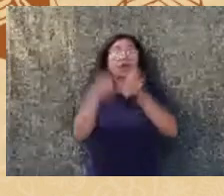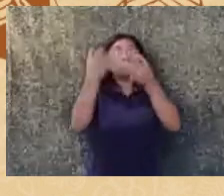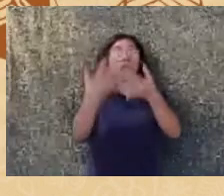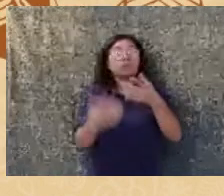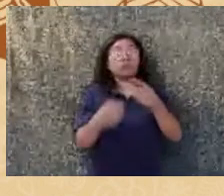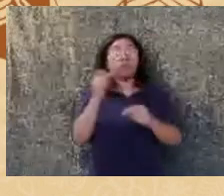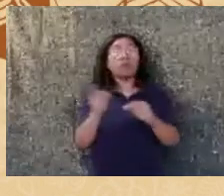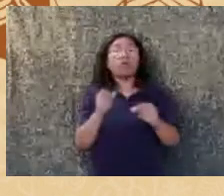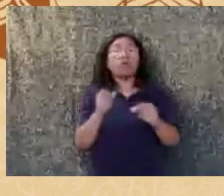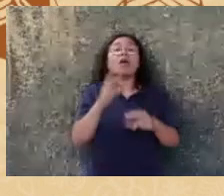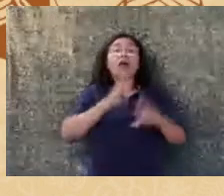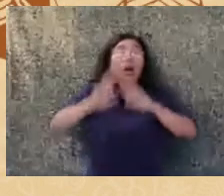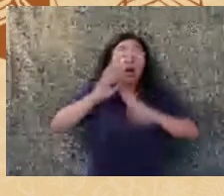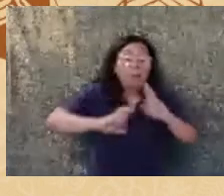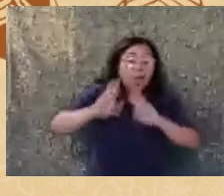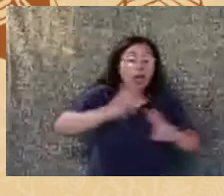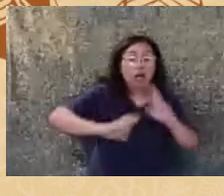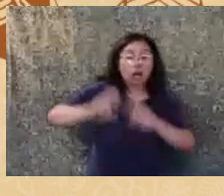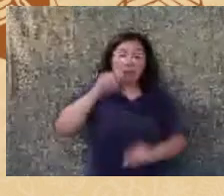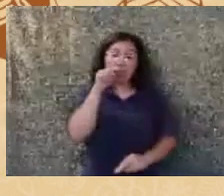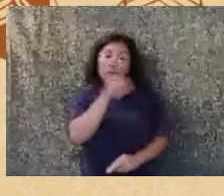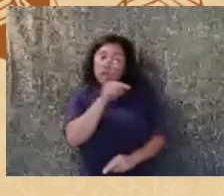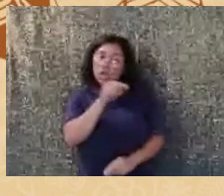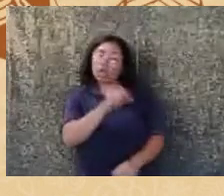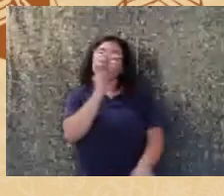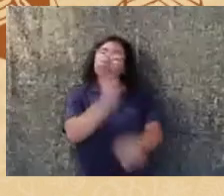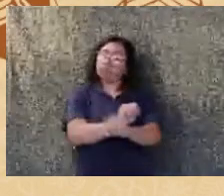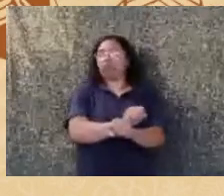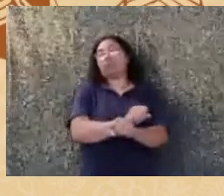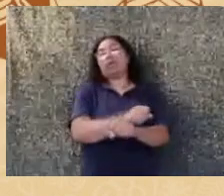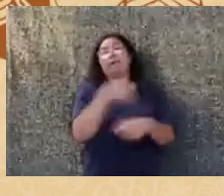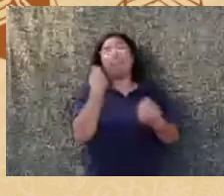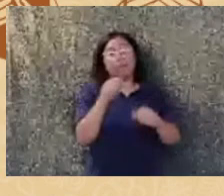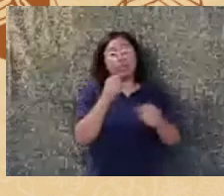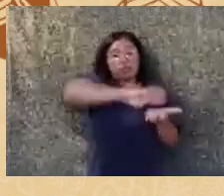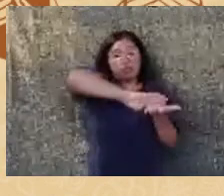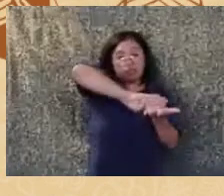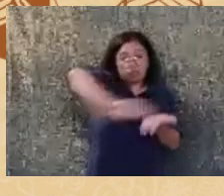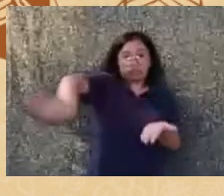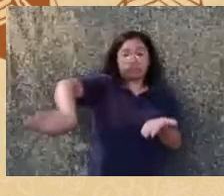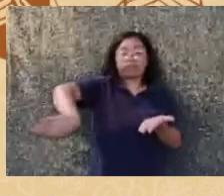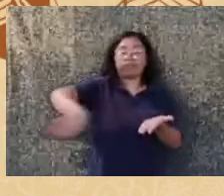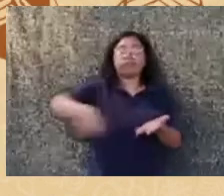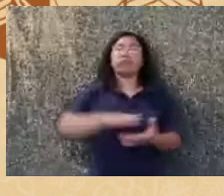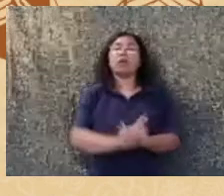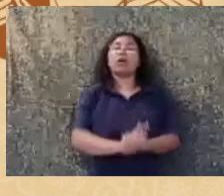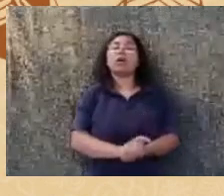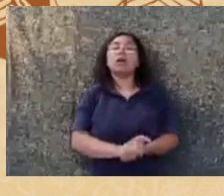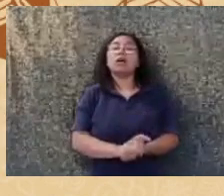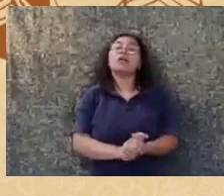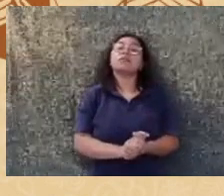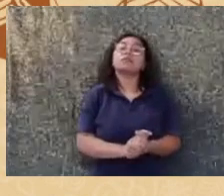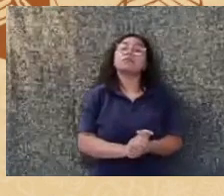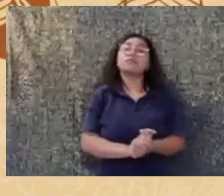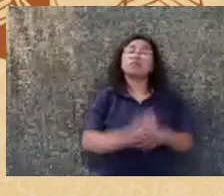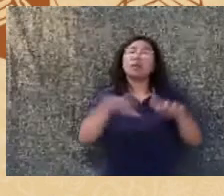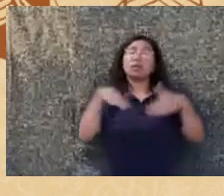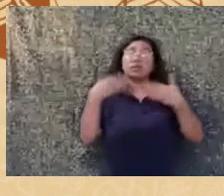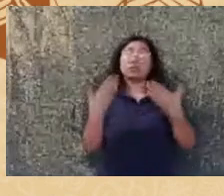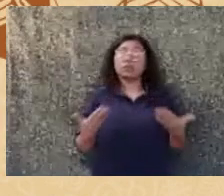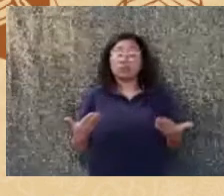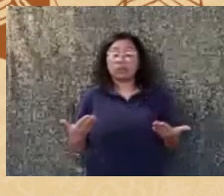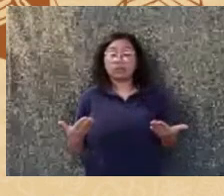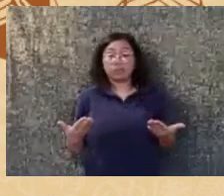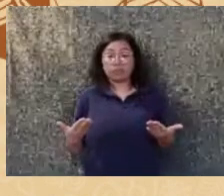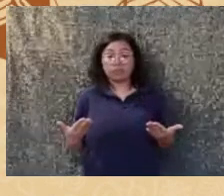declaração de que o paper seria retratado ou retirado isso quer dizer que é retracted não me